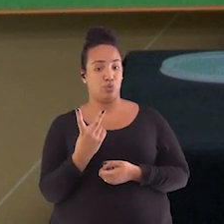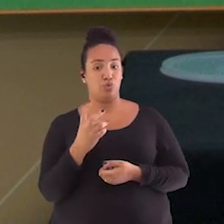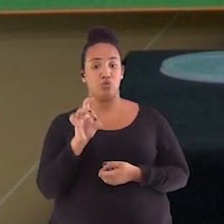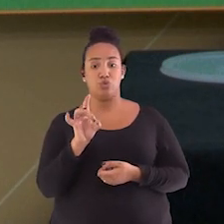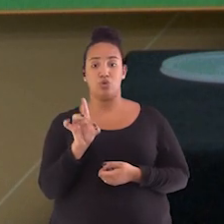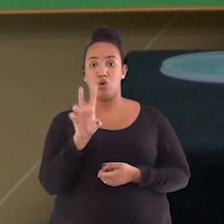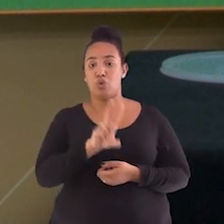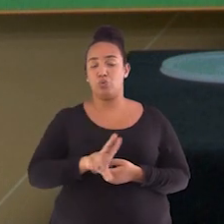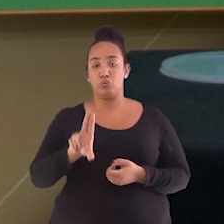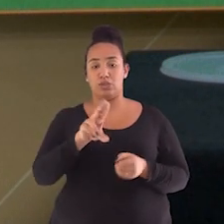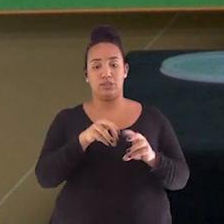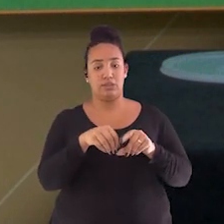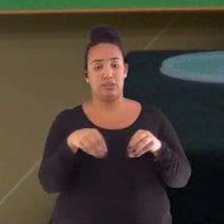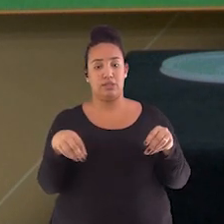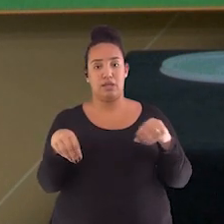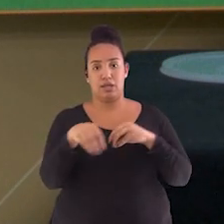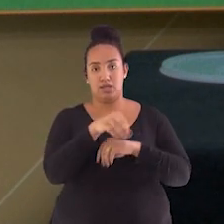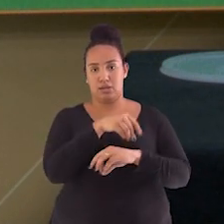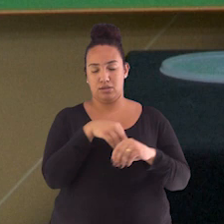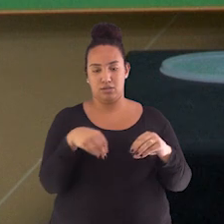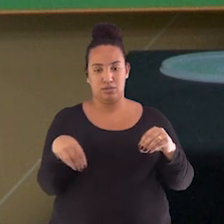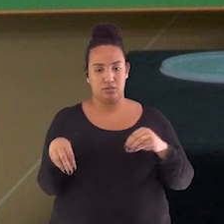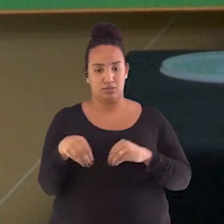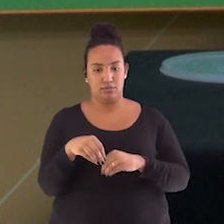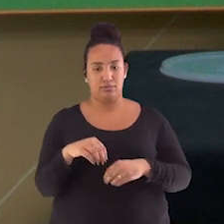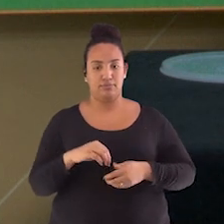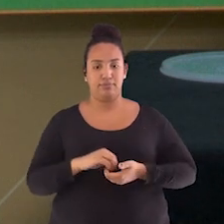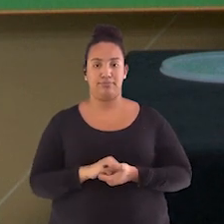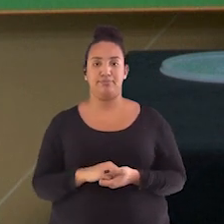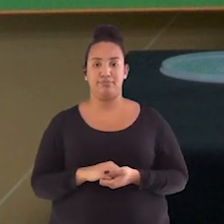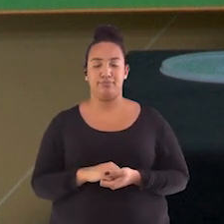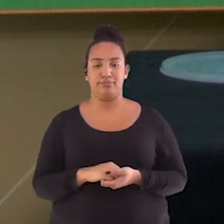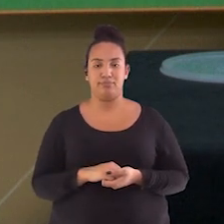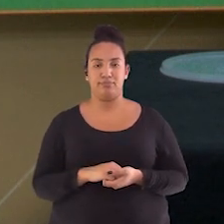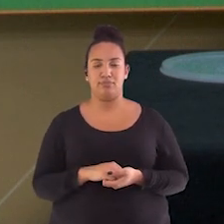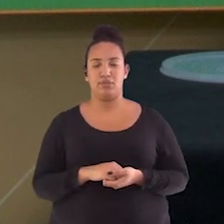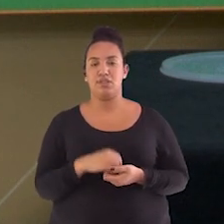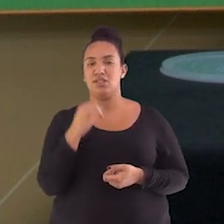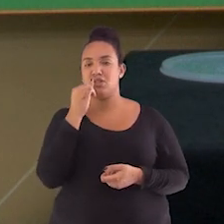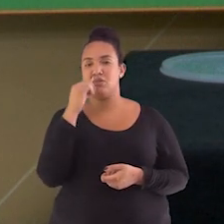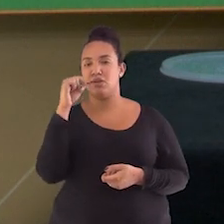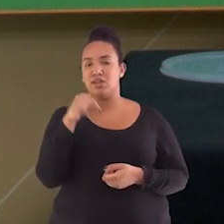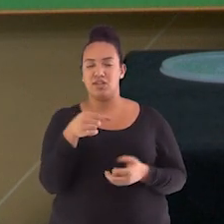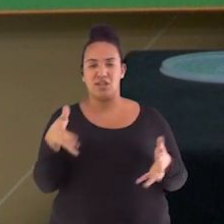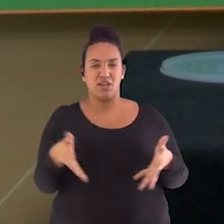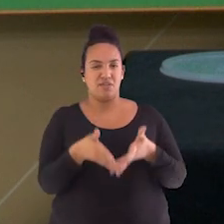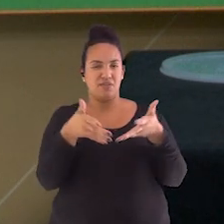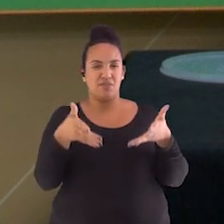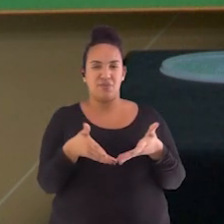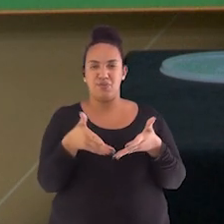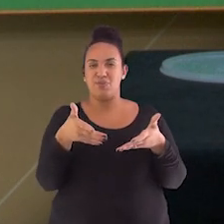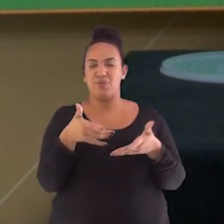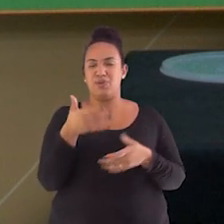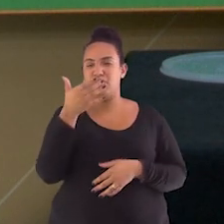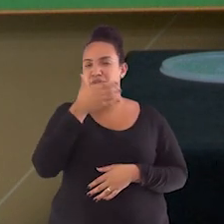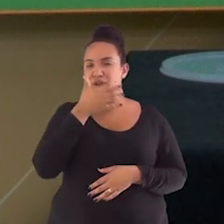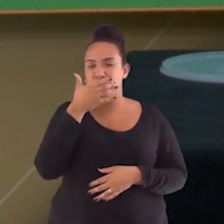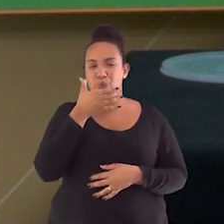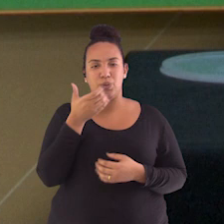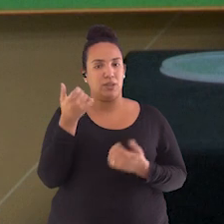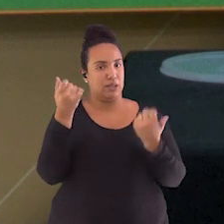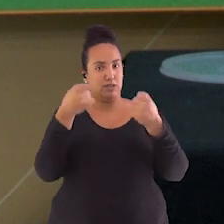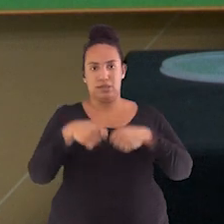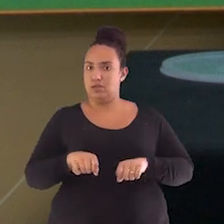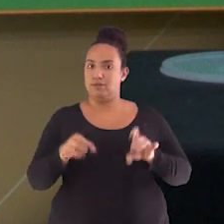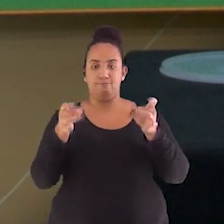tem a casca de verdura, não tem casca de fruta, tá bom? Nessa